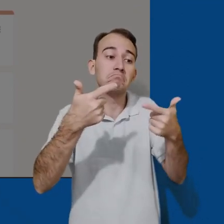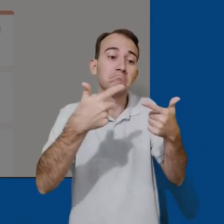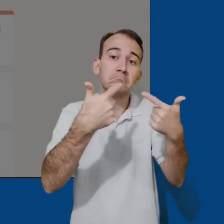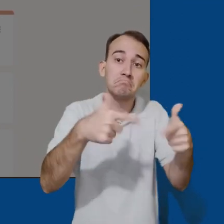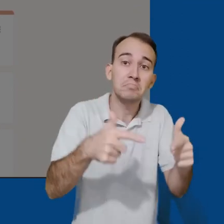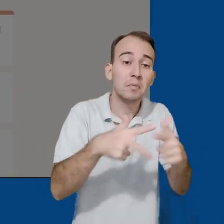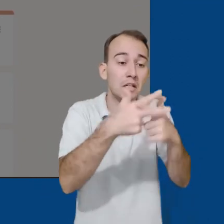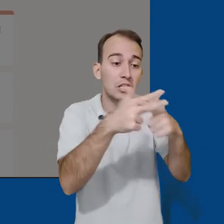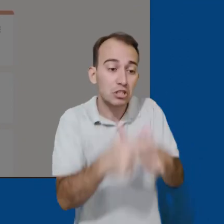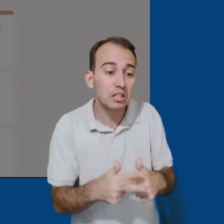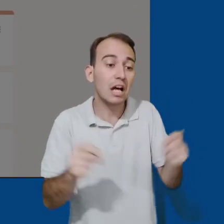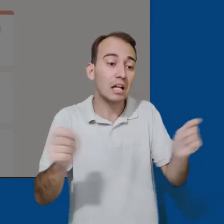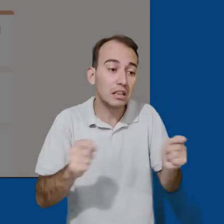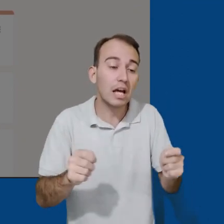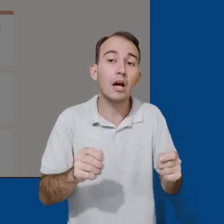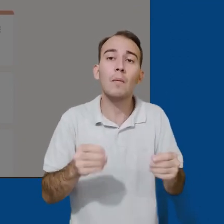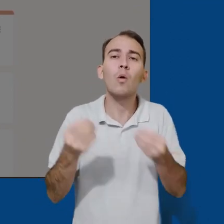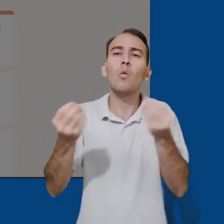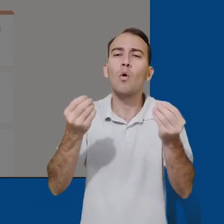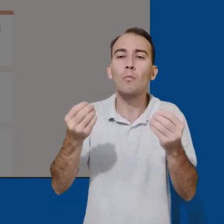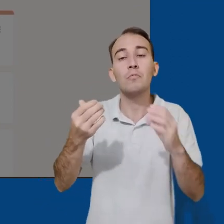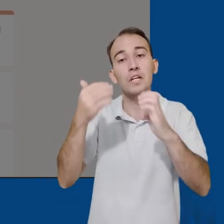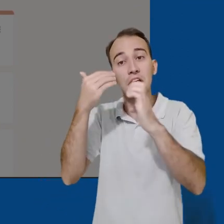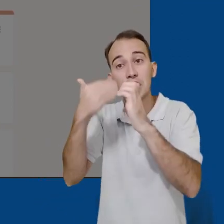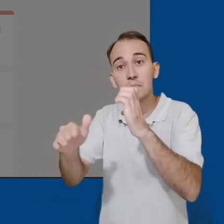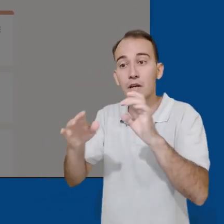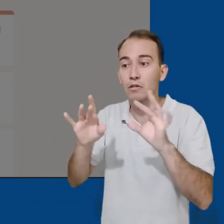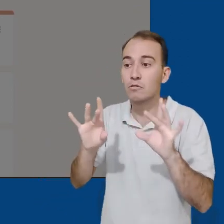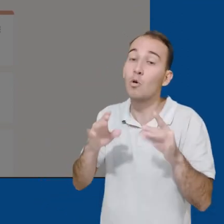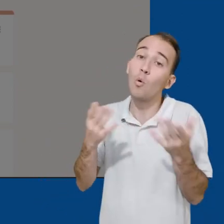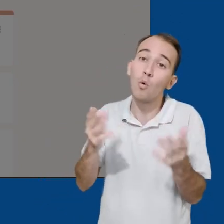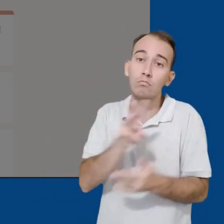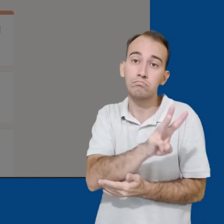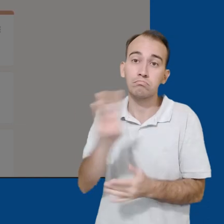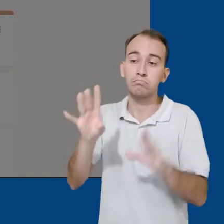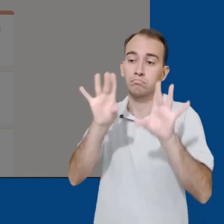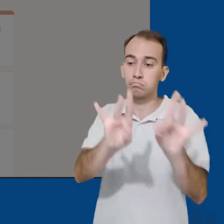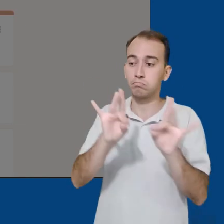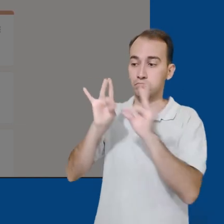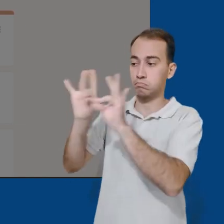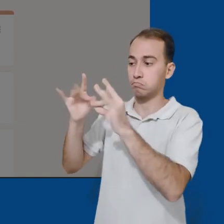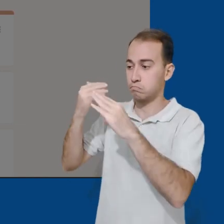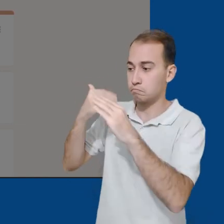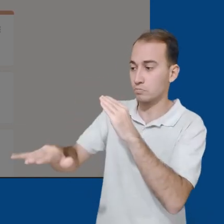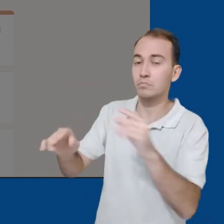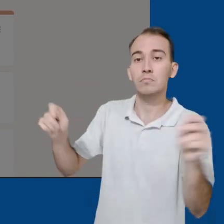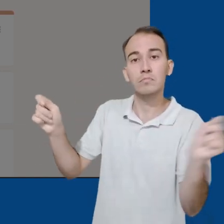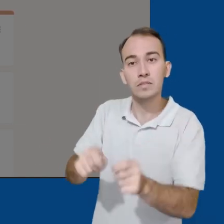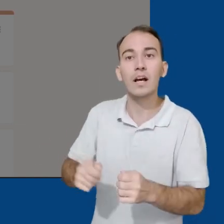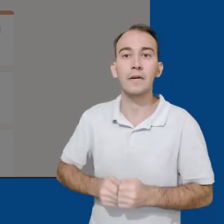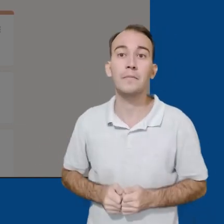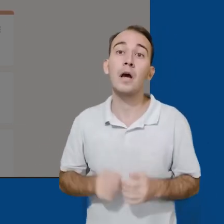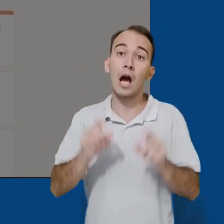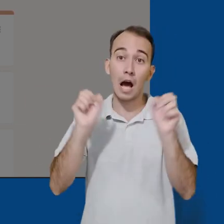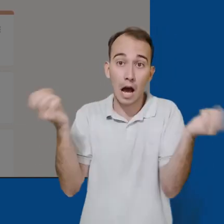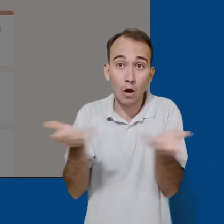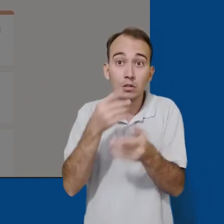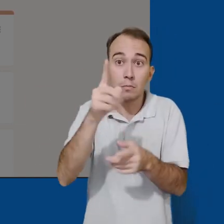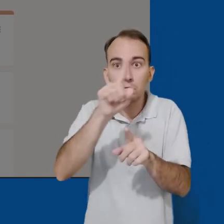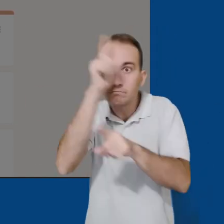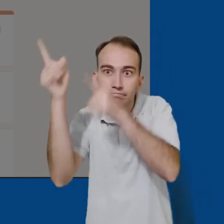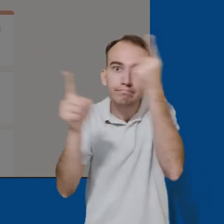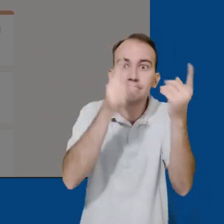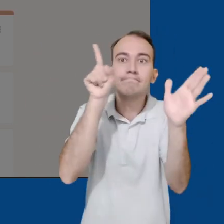que ele possa ser visto na forma de edição por outras pessoas. Podemos compartilhar, autorizando acesso pelo e-mail ou pelo link de